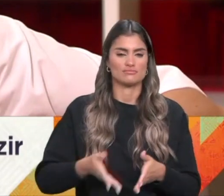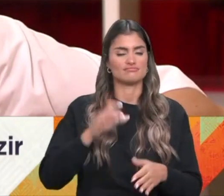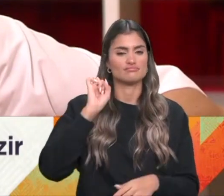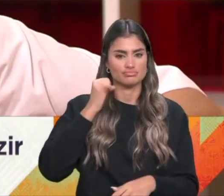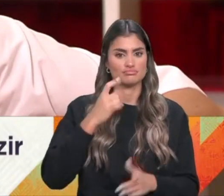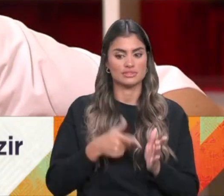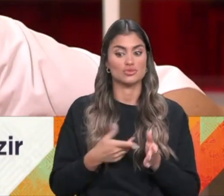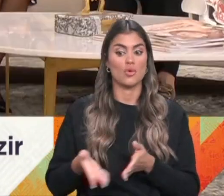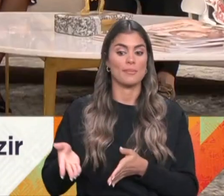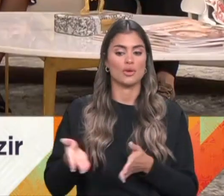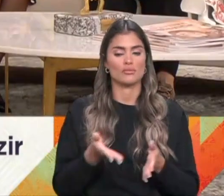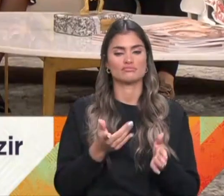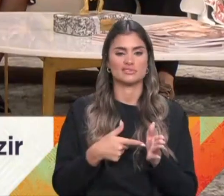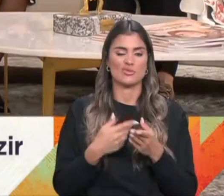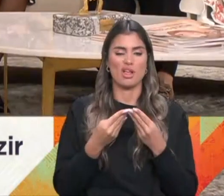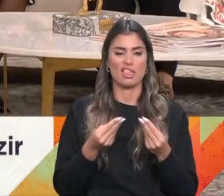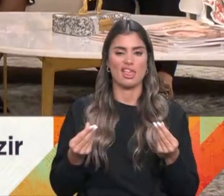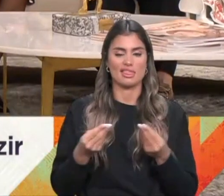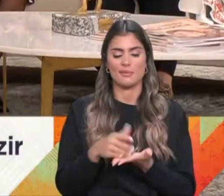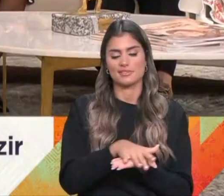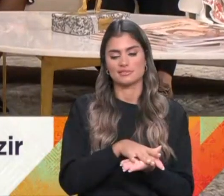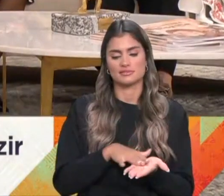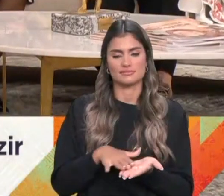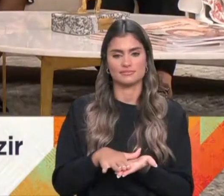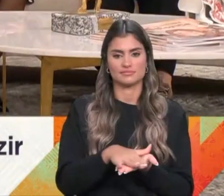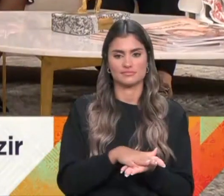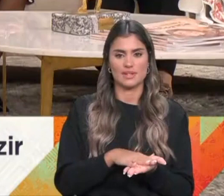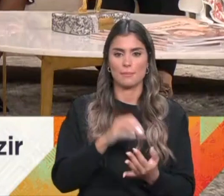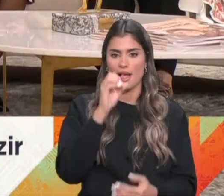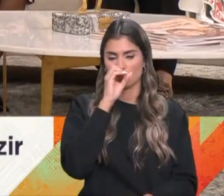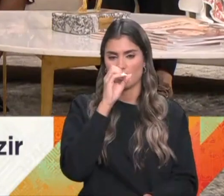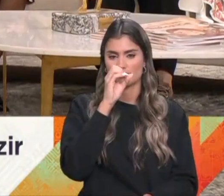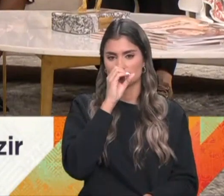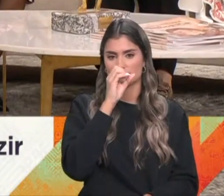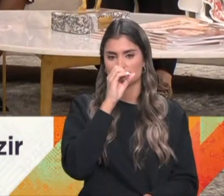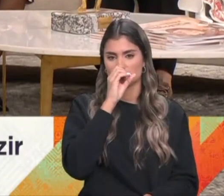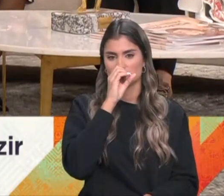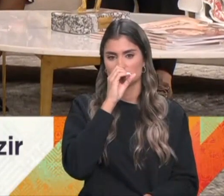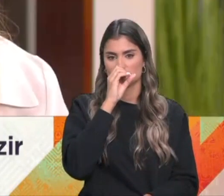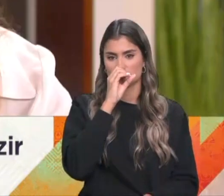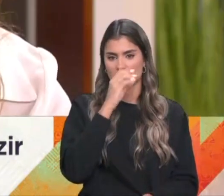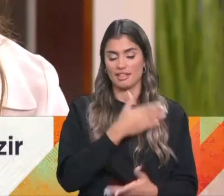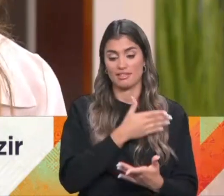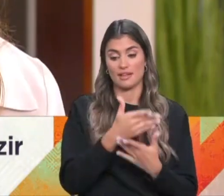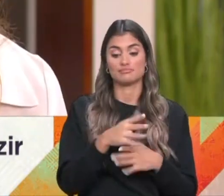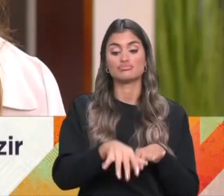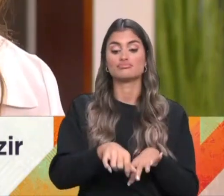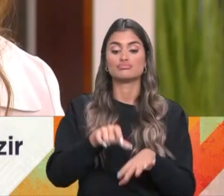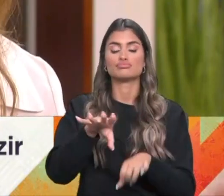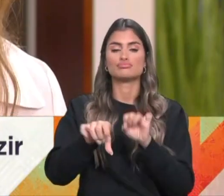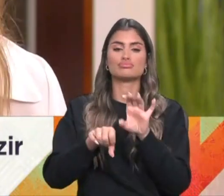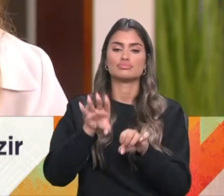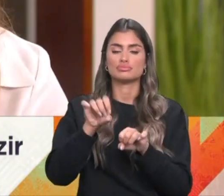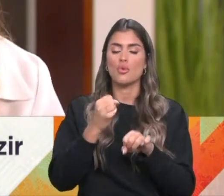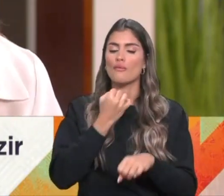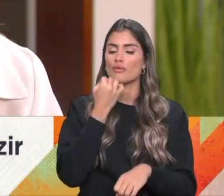o caminho, tem que ser a qualidade da base, portanto, da planta, obviamente, até a colheita do fruto e conservação. Portanto, é um caminho